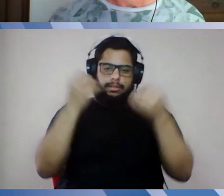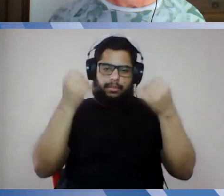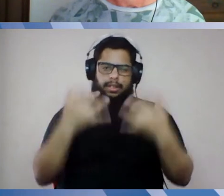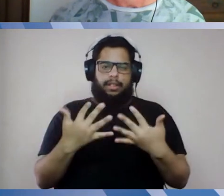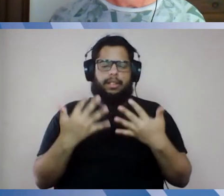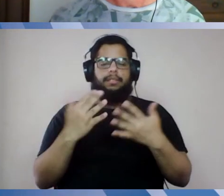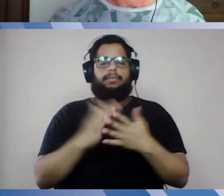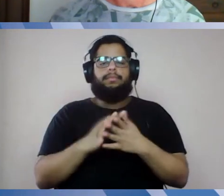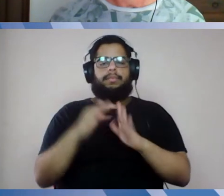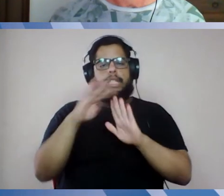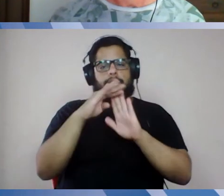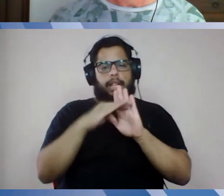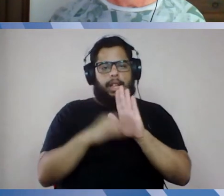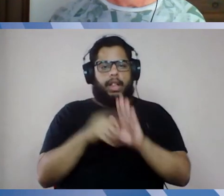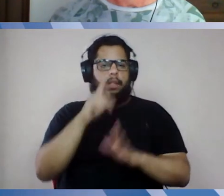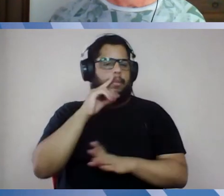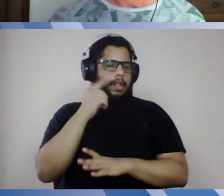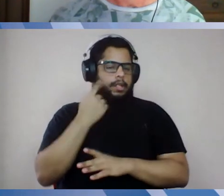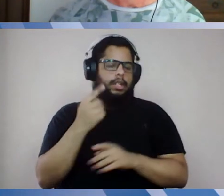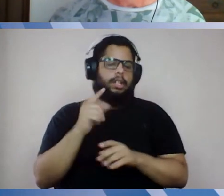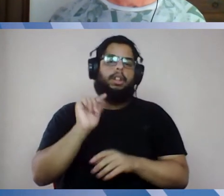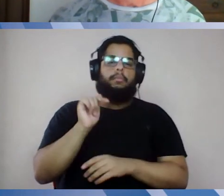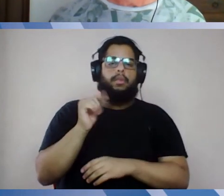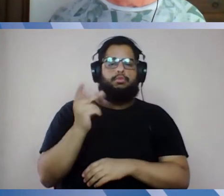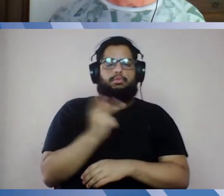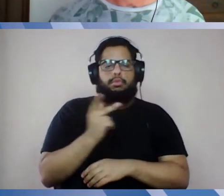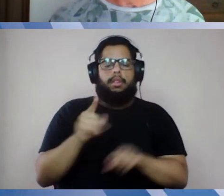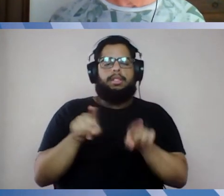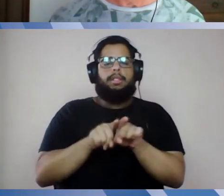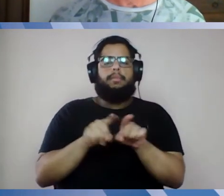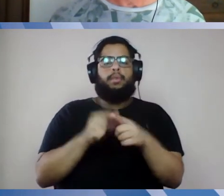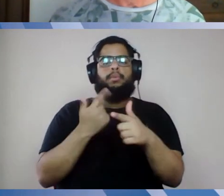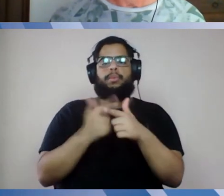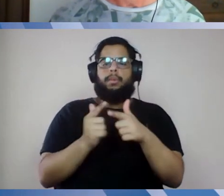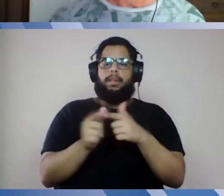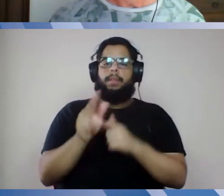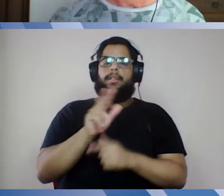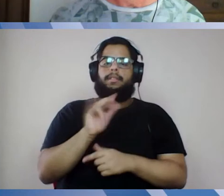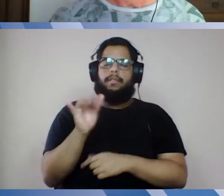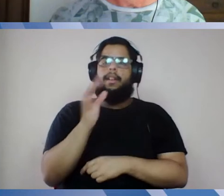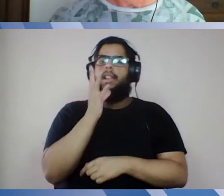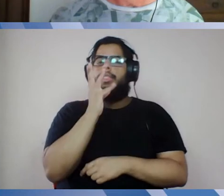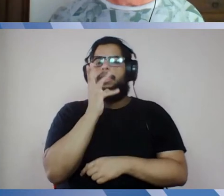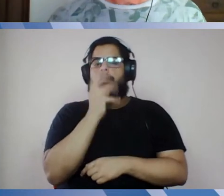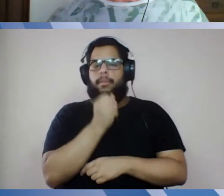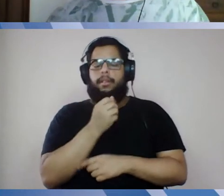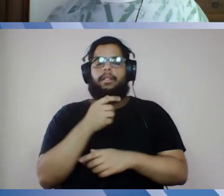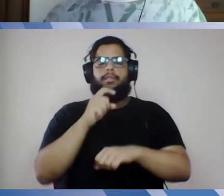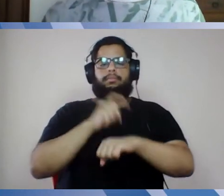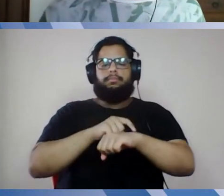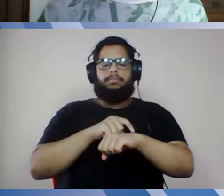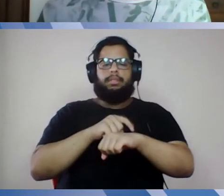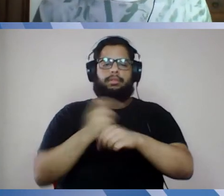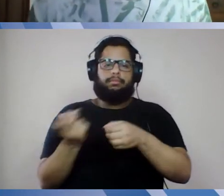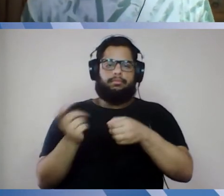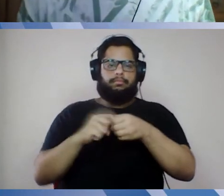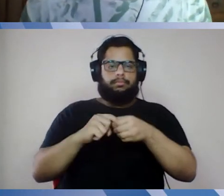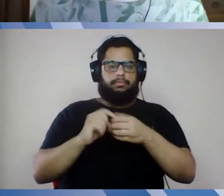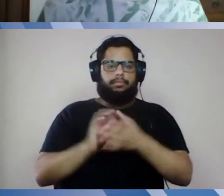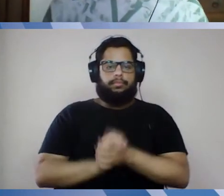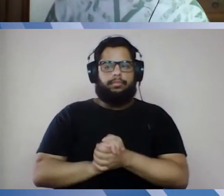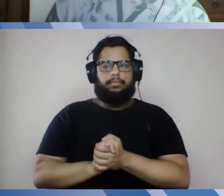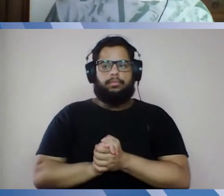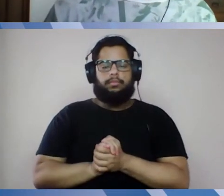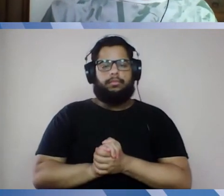esse protocolo, Bernadine, e aí depois ambos esses impactos, de fato, no tempo de retorno. Bom, em relação